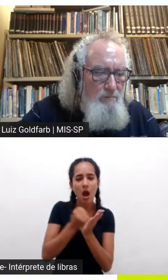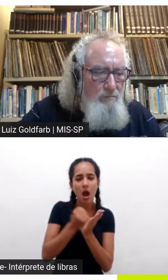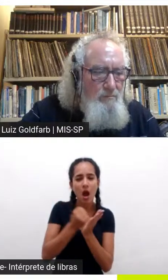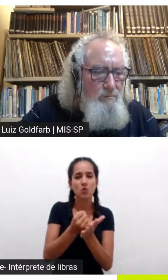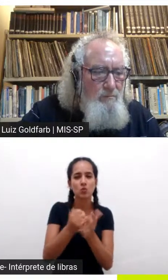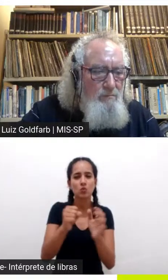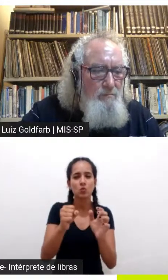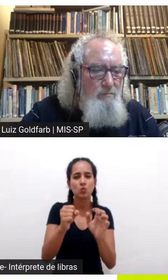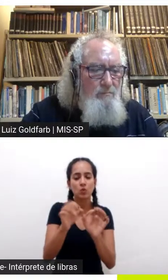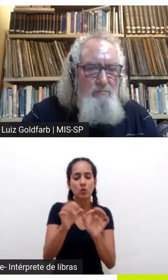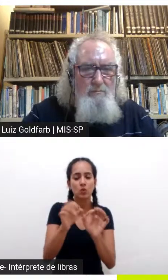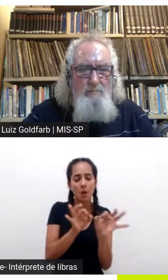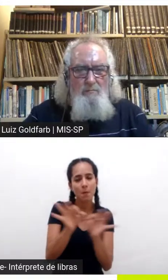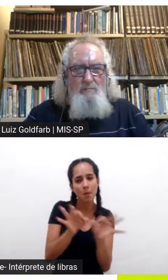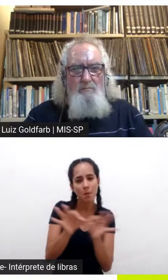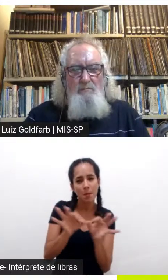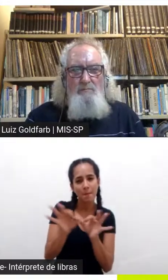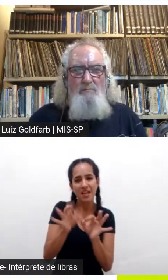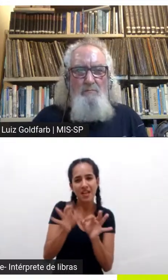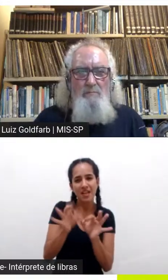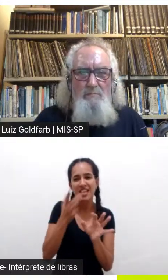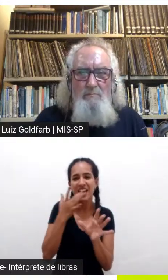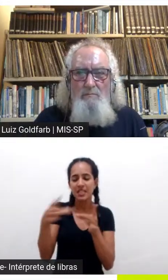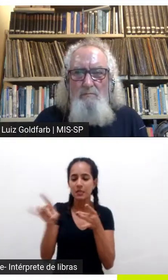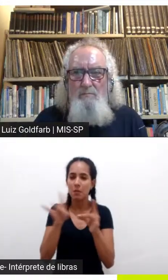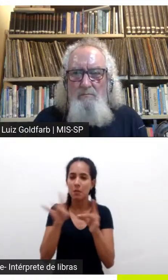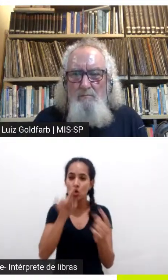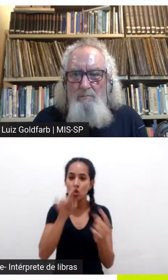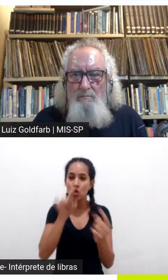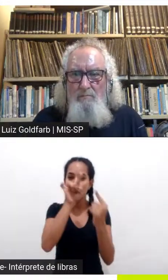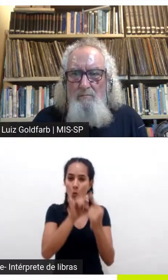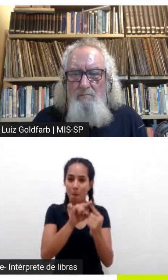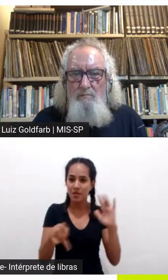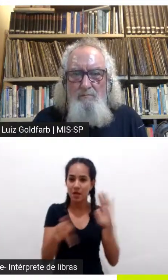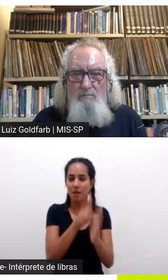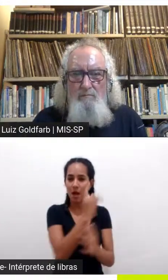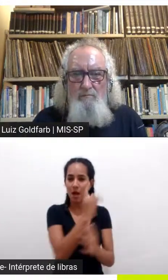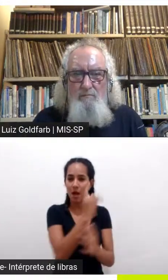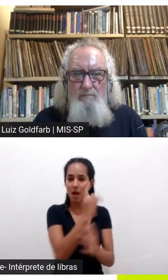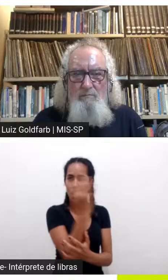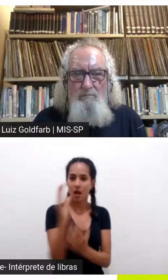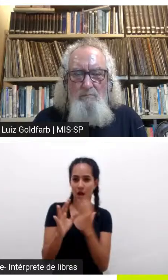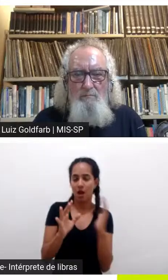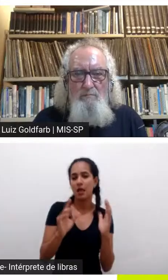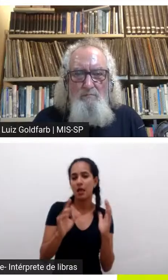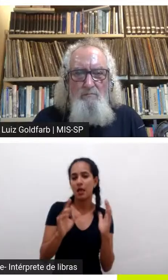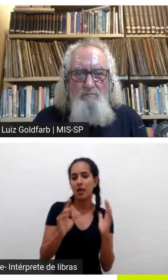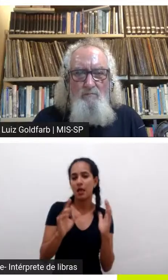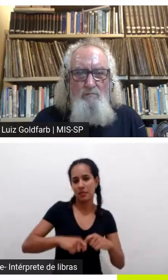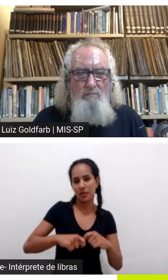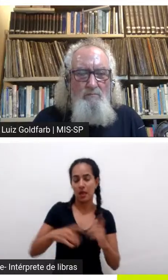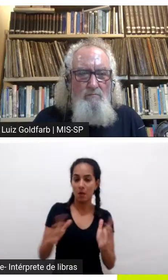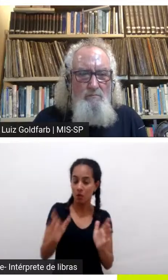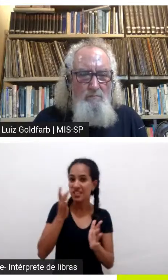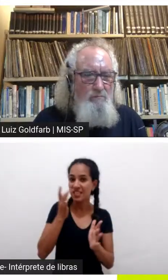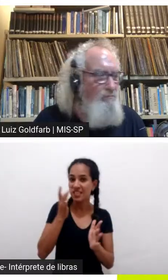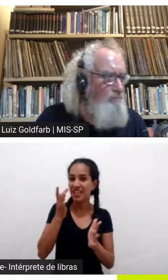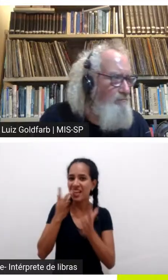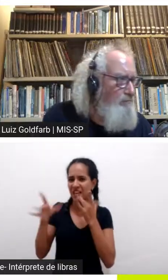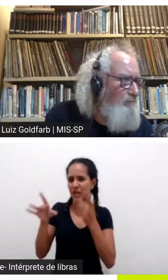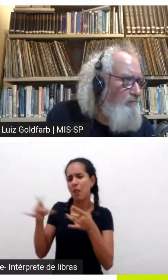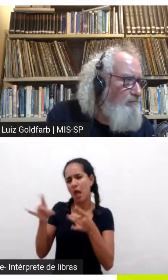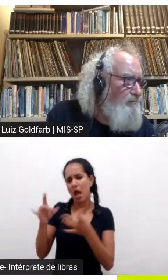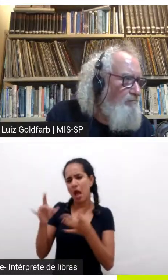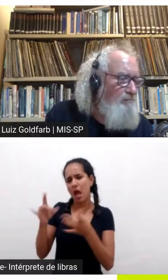biodegradáveis então já nos ajudaria com essa questão do plástico porque de fato o plástico nos ajudou em muitas outras coisas também